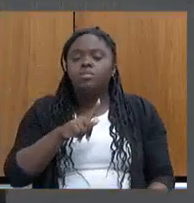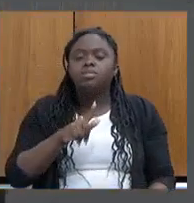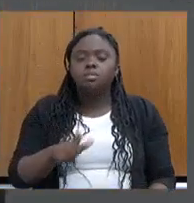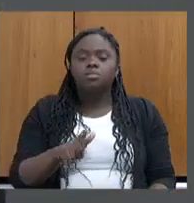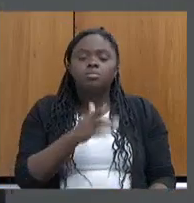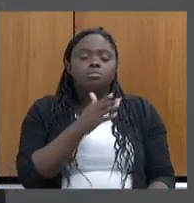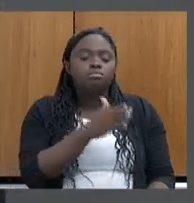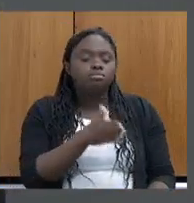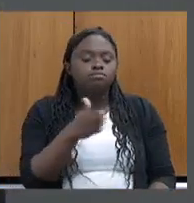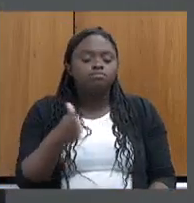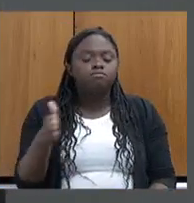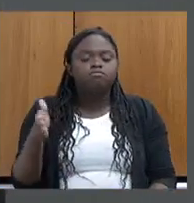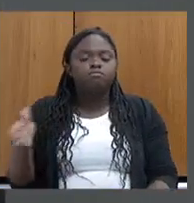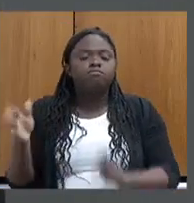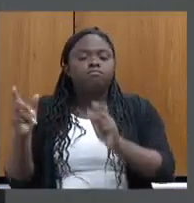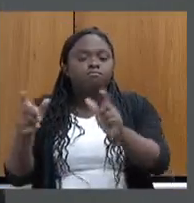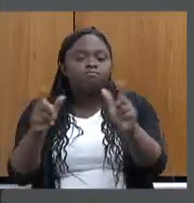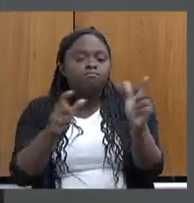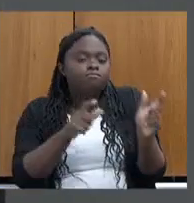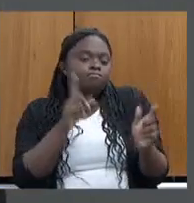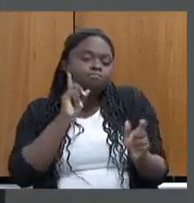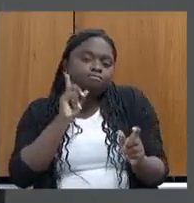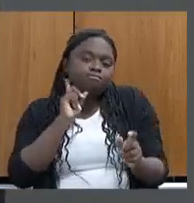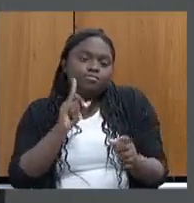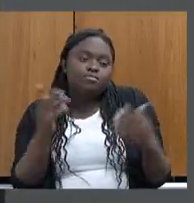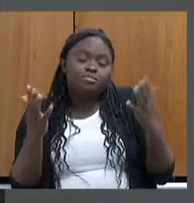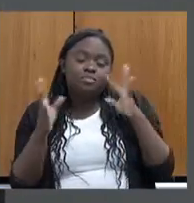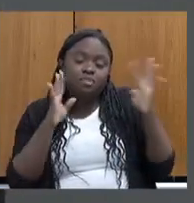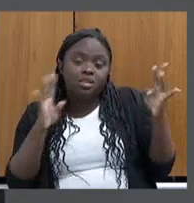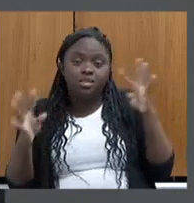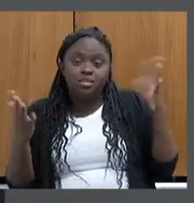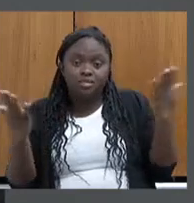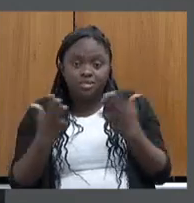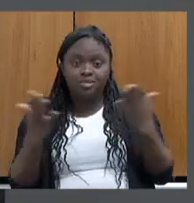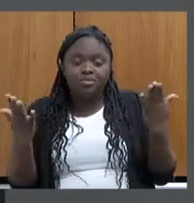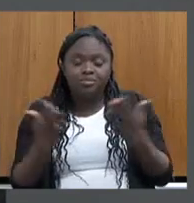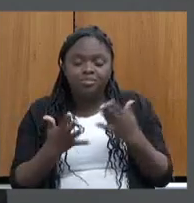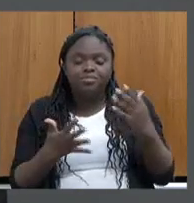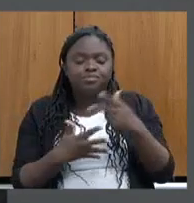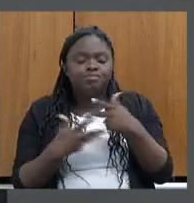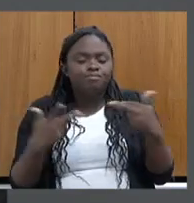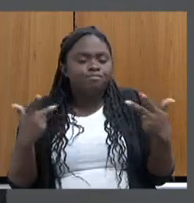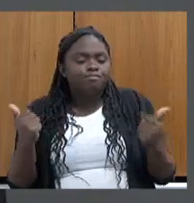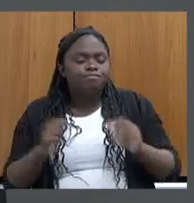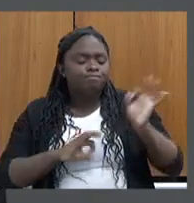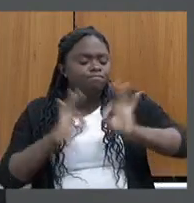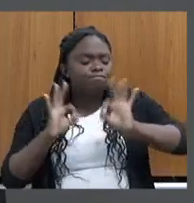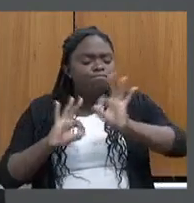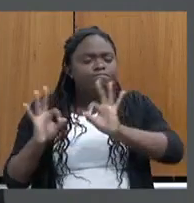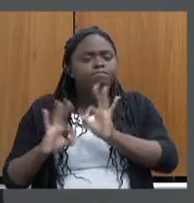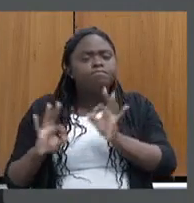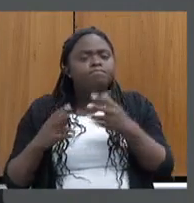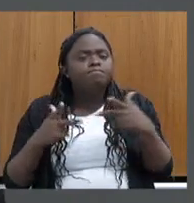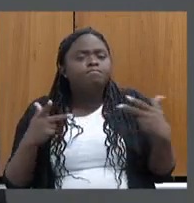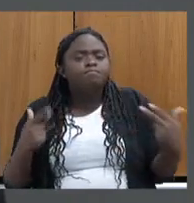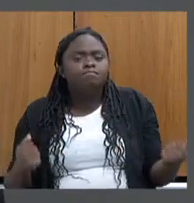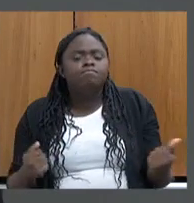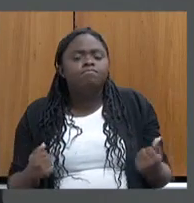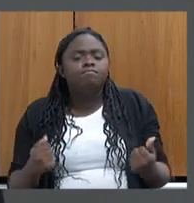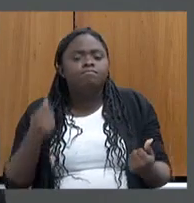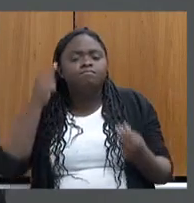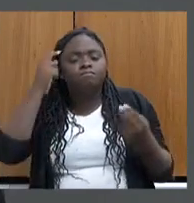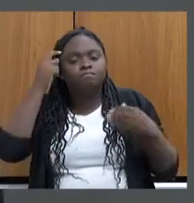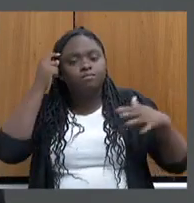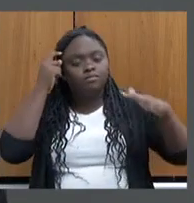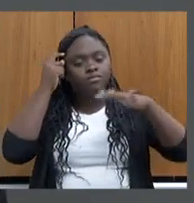cada canto do Estado de Minas Gerais, imagine agora, com as coisas, com a casa arrumada, com as coisas, de